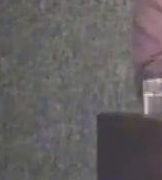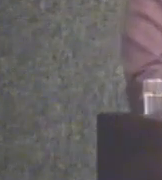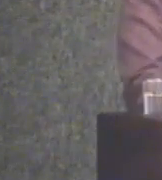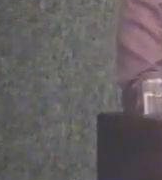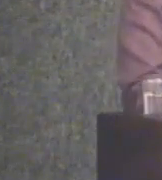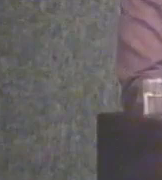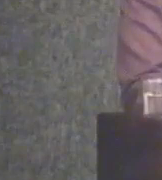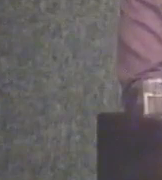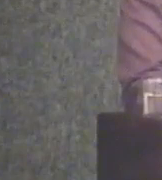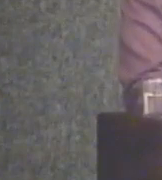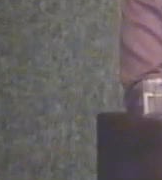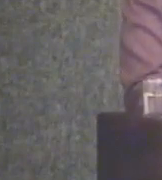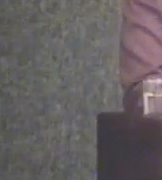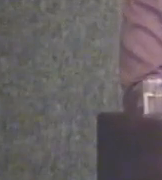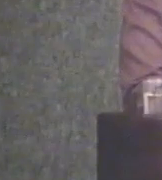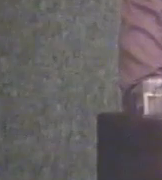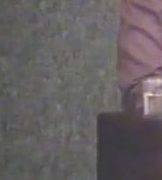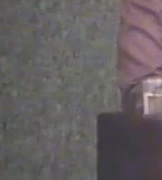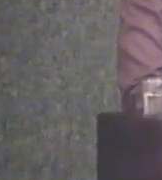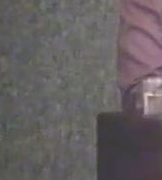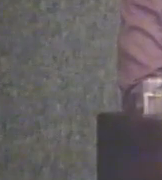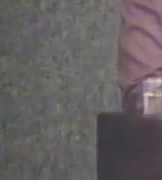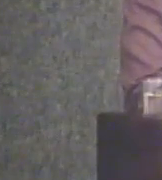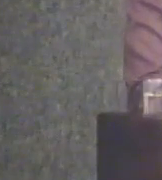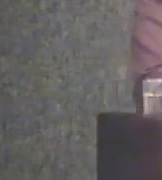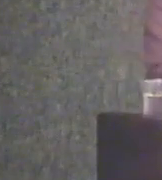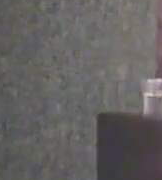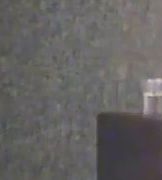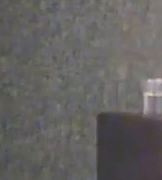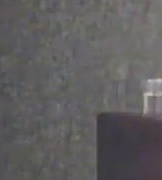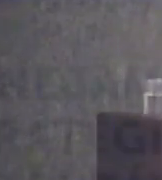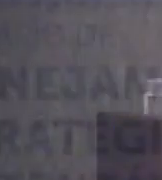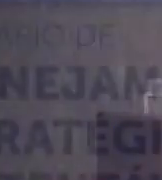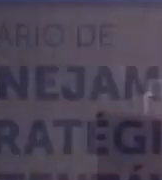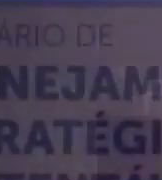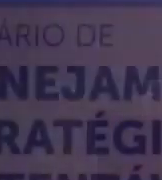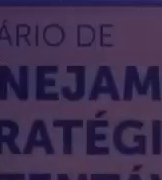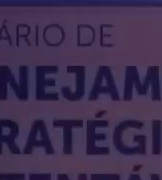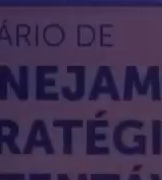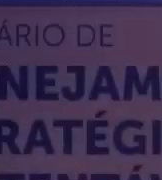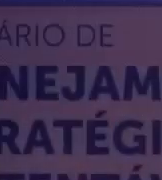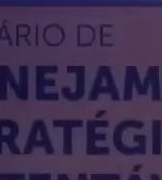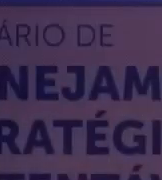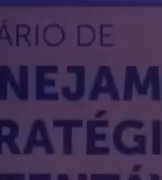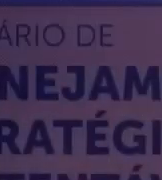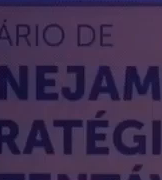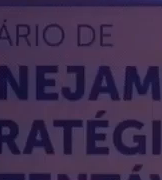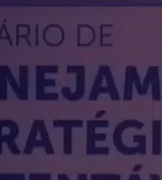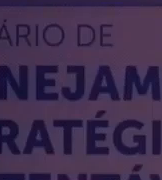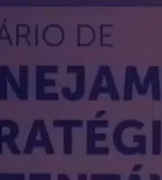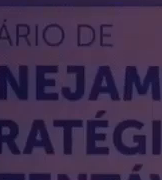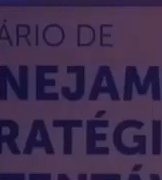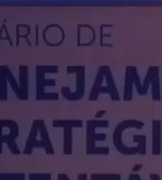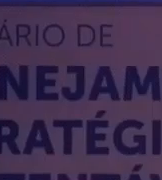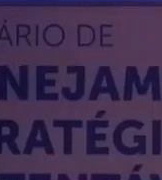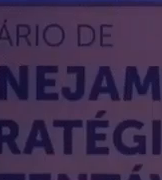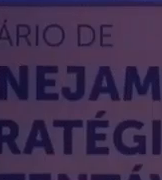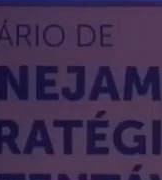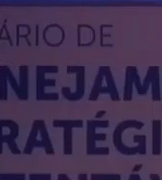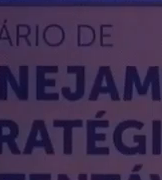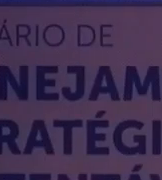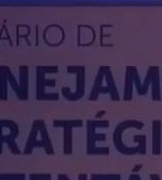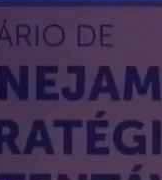E desenvolvimento sustentável, o que isso quer dizer? Não é possível falar de ODS sem falar